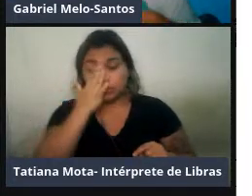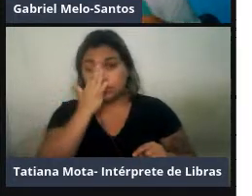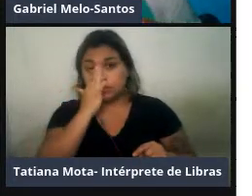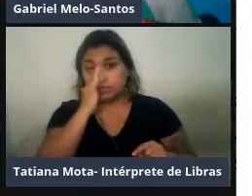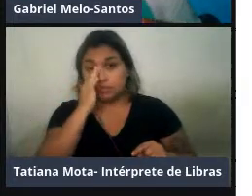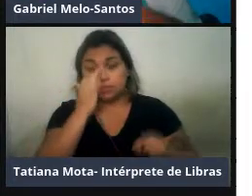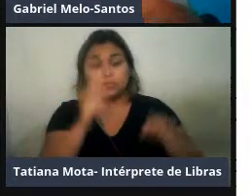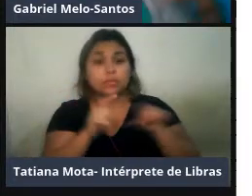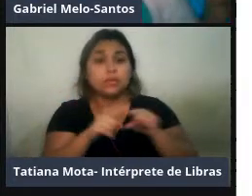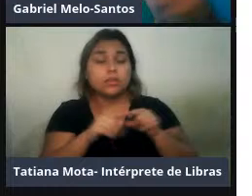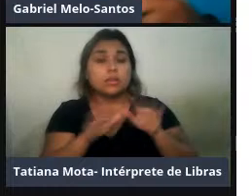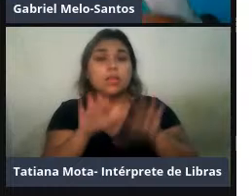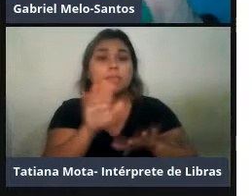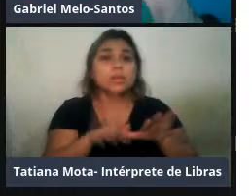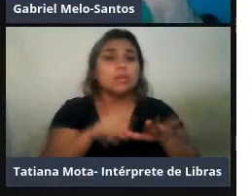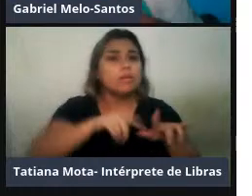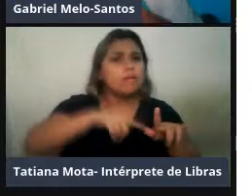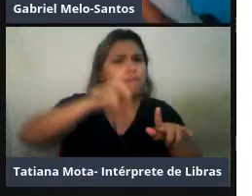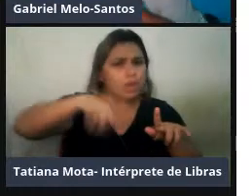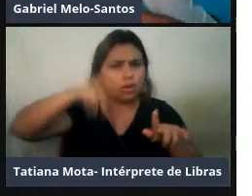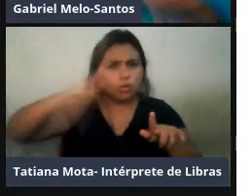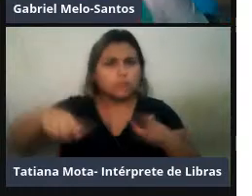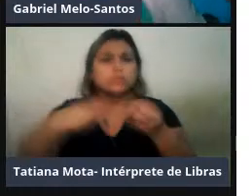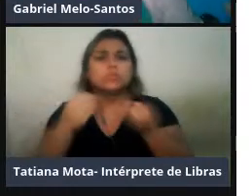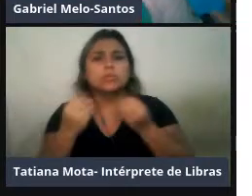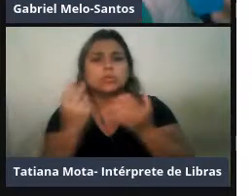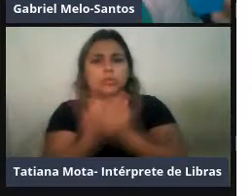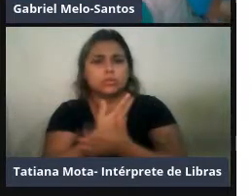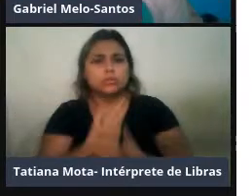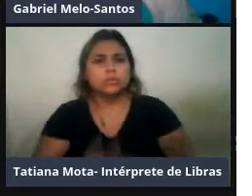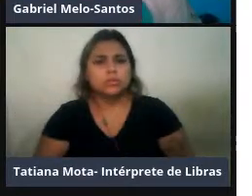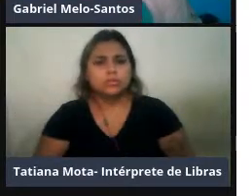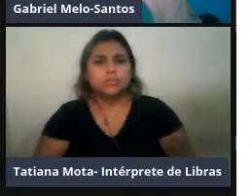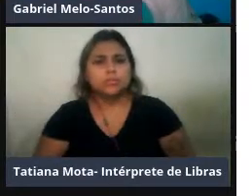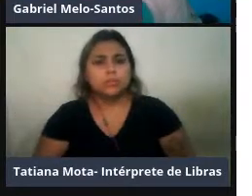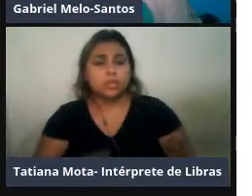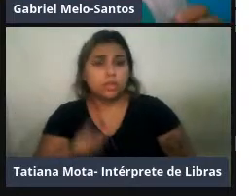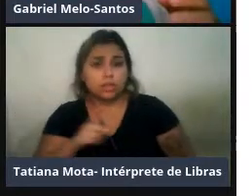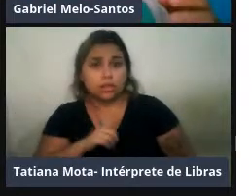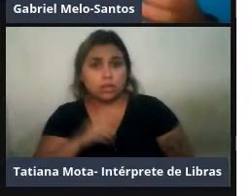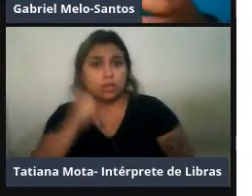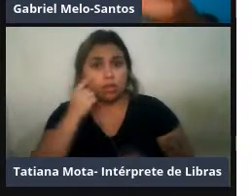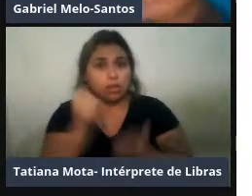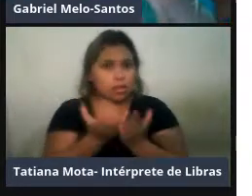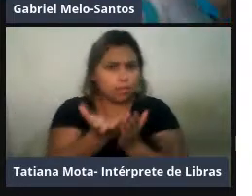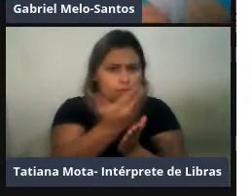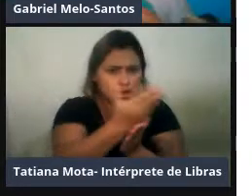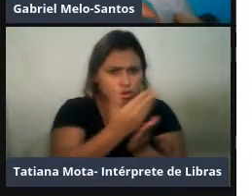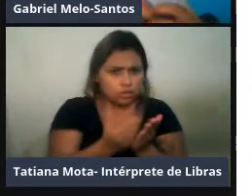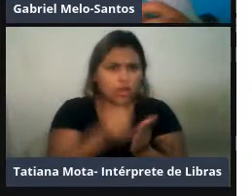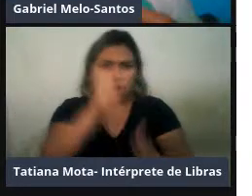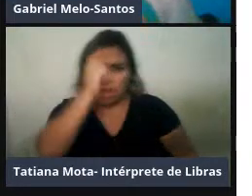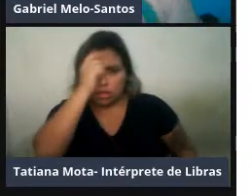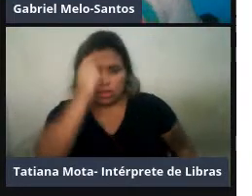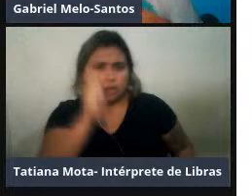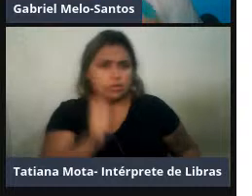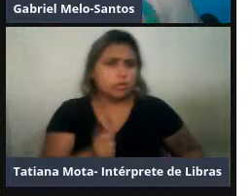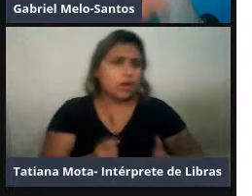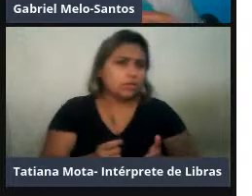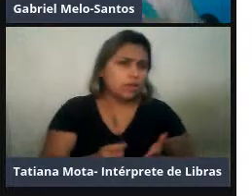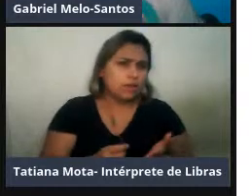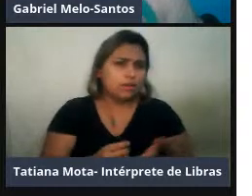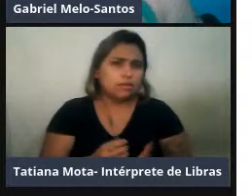eles tinham, a gente dividiu em dois bases de dados a nossa análise, e a gente está apresentando aqui para vocês